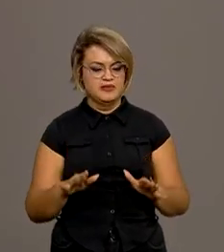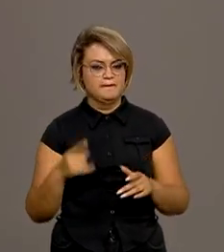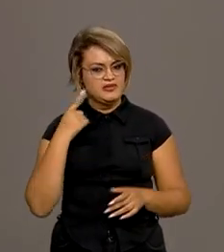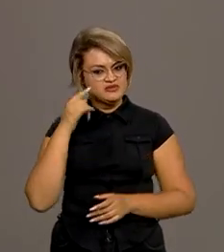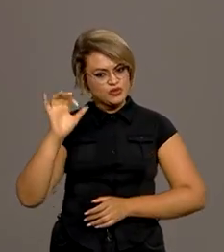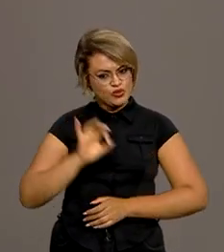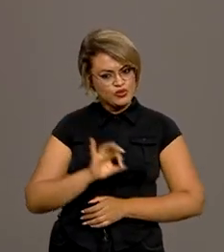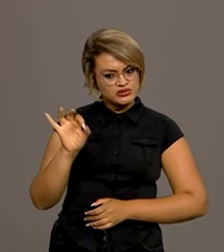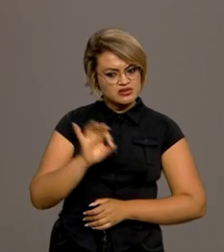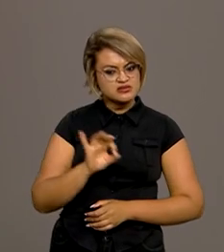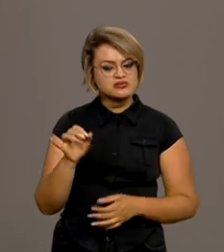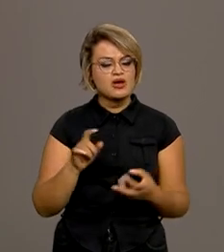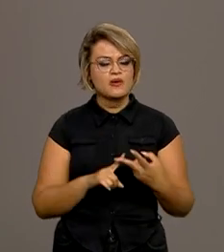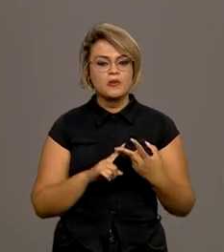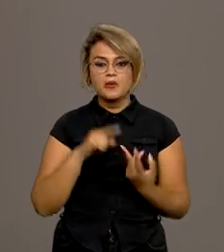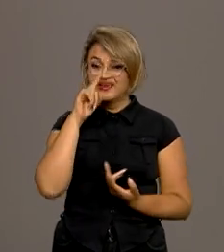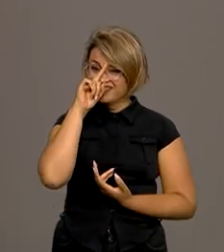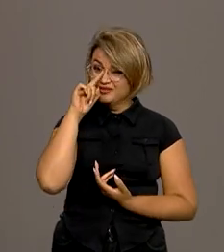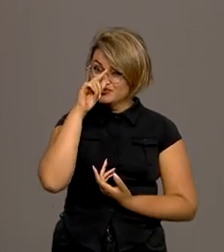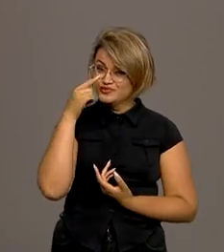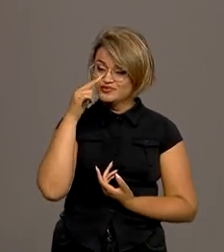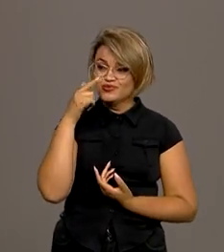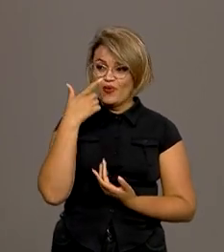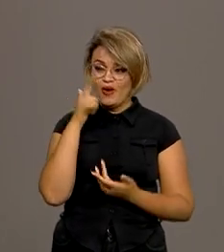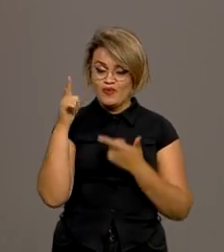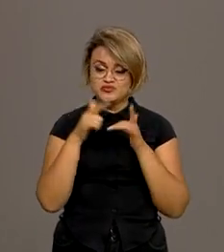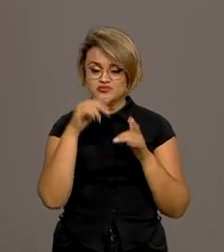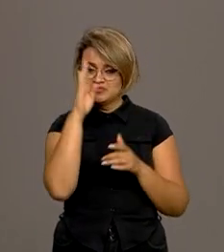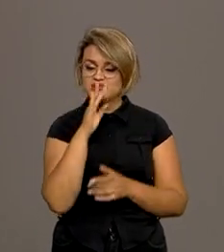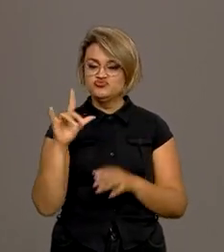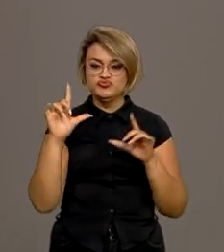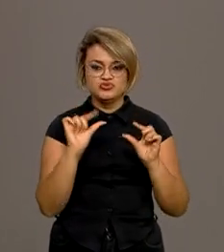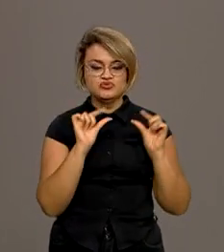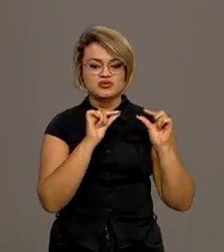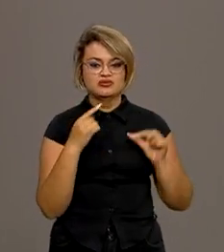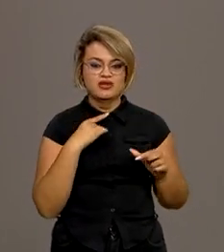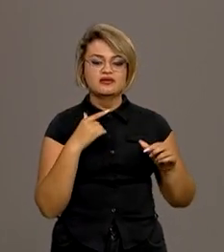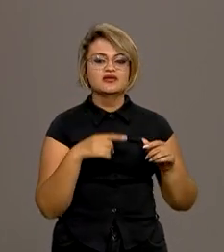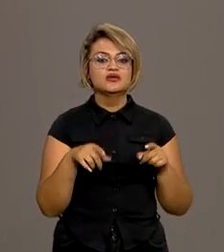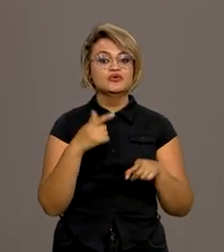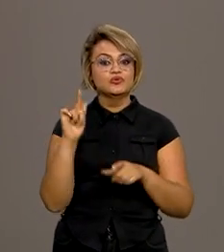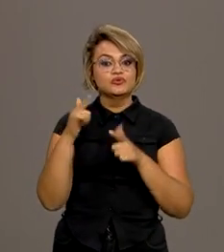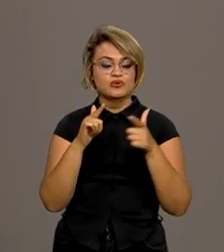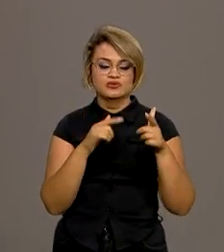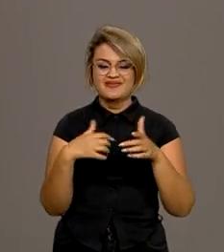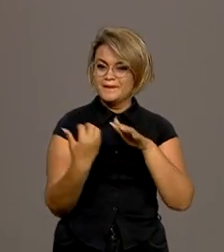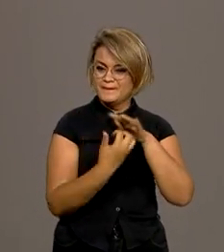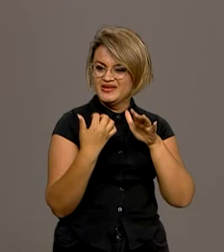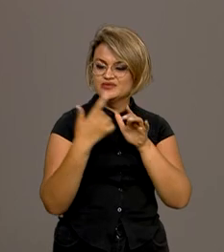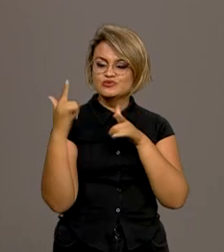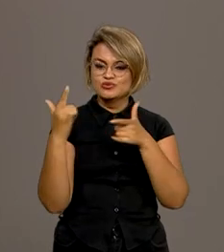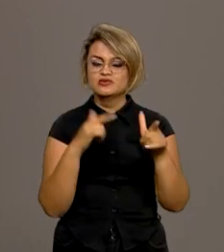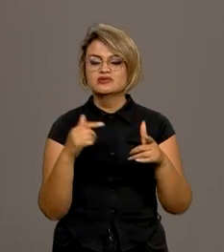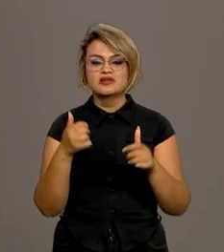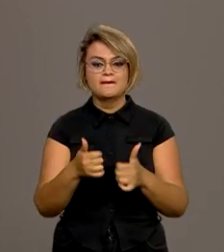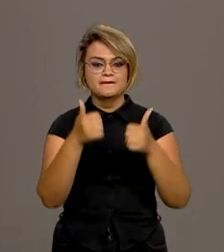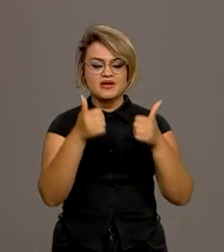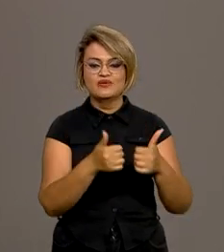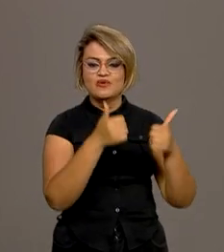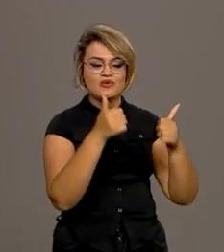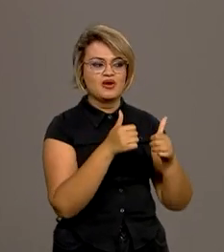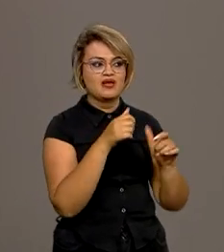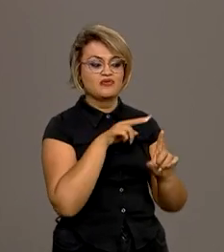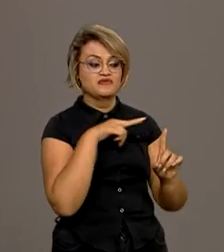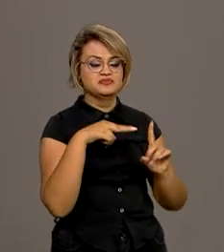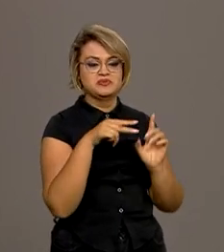cotação, o risco Brasil tem caído, e mais do que isso, as próprias agências de rating têm melhorado o rating do Brasil.